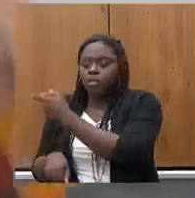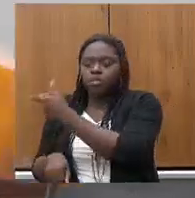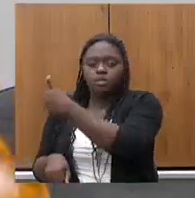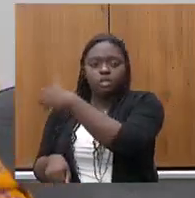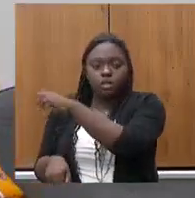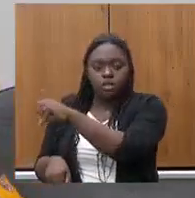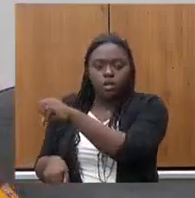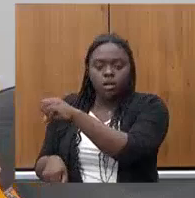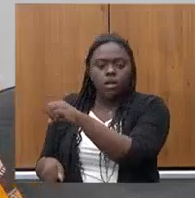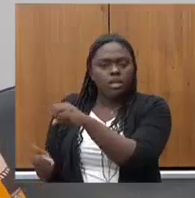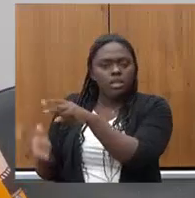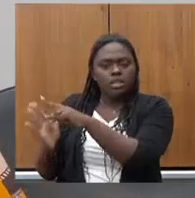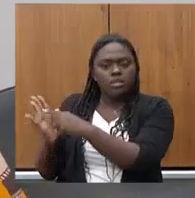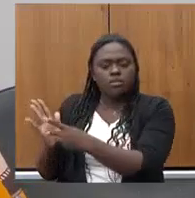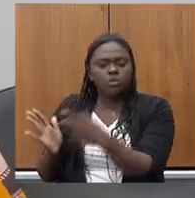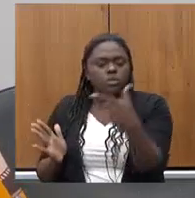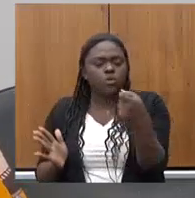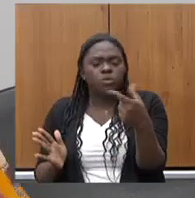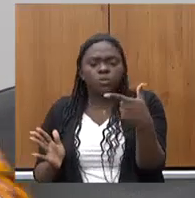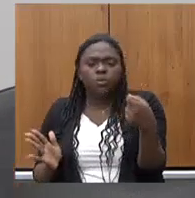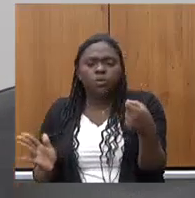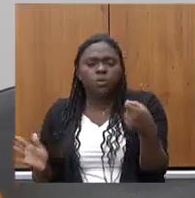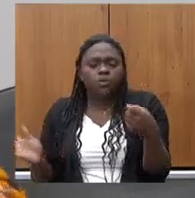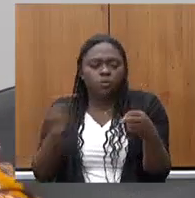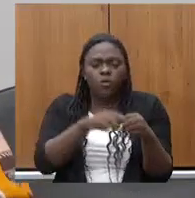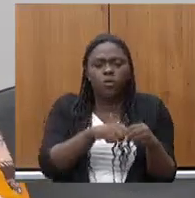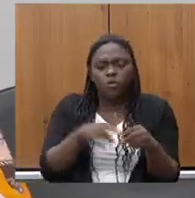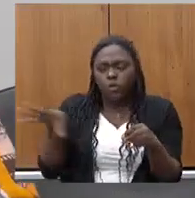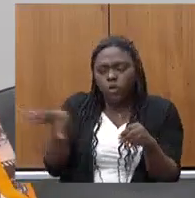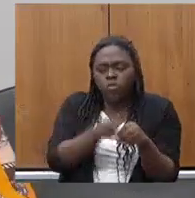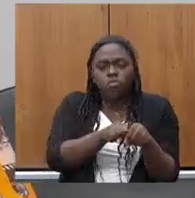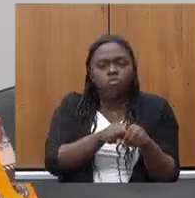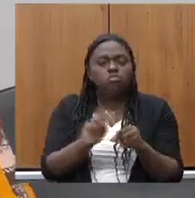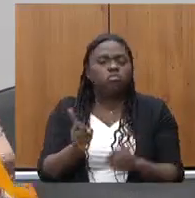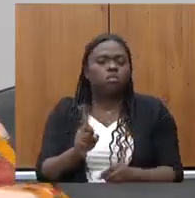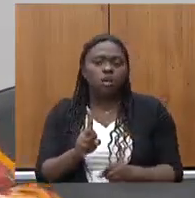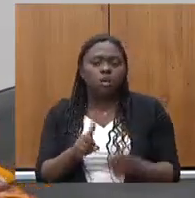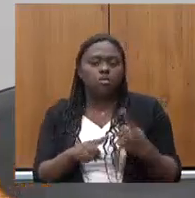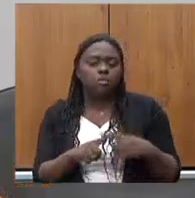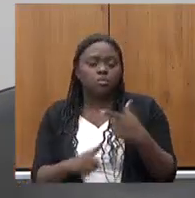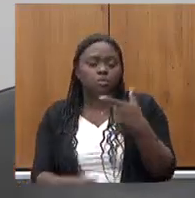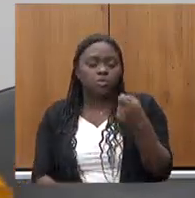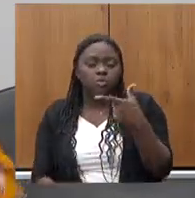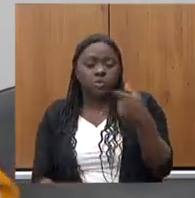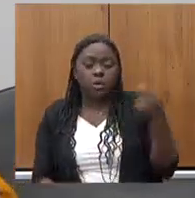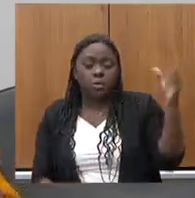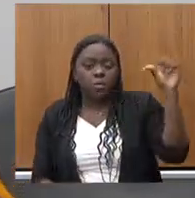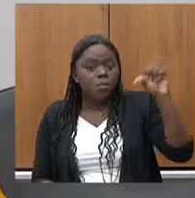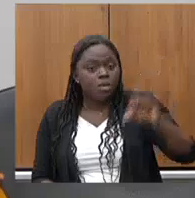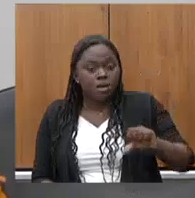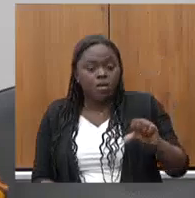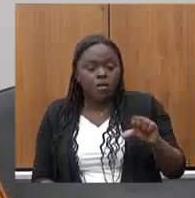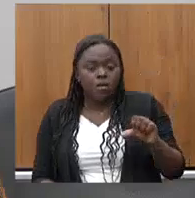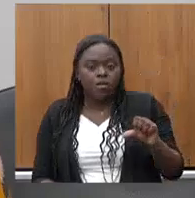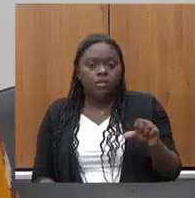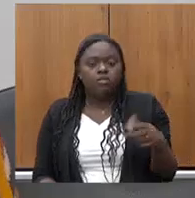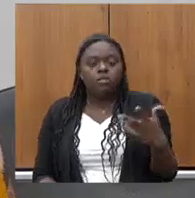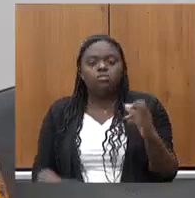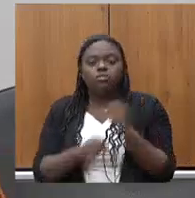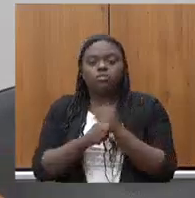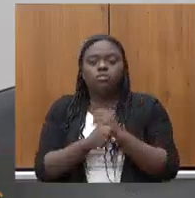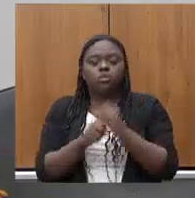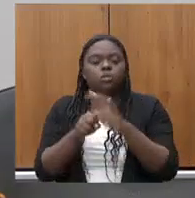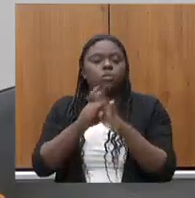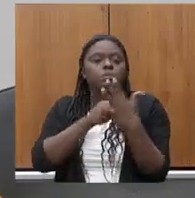ele não recuperou em 2020 e não porque 2020 inclusive foi pior do 2019 quer dizer no ano da pandemia